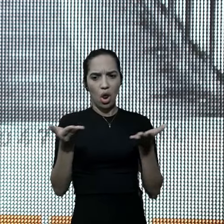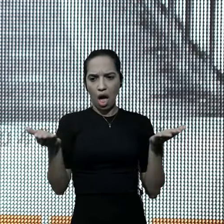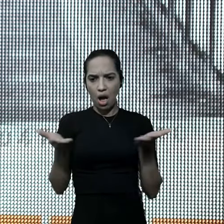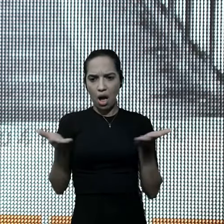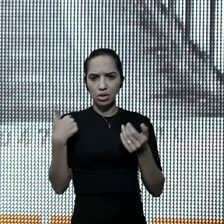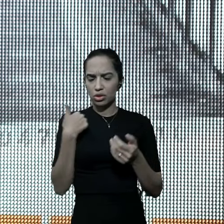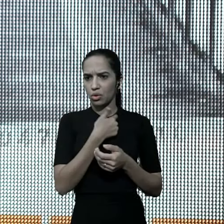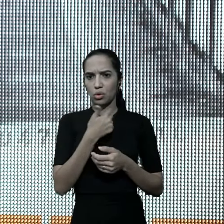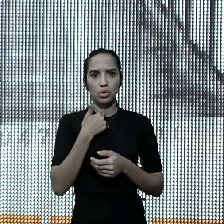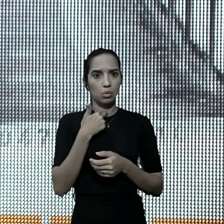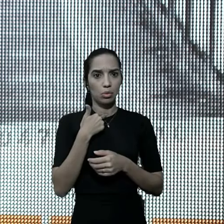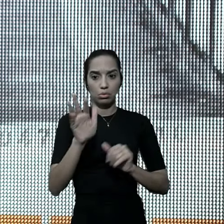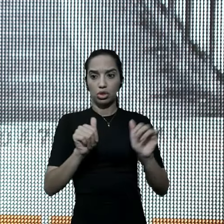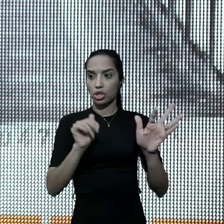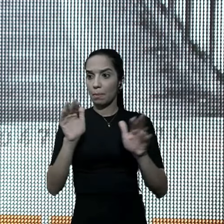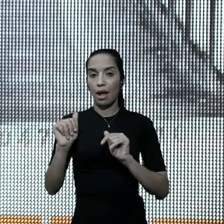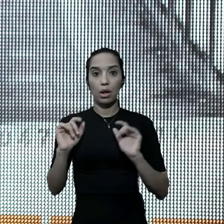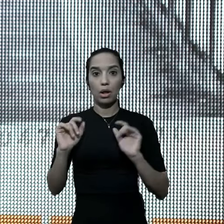convidar, a multidão,